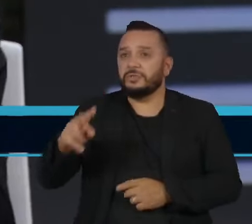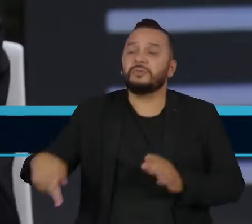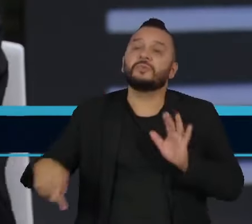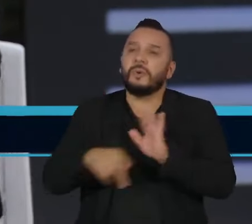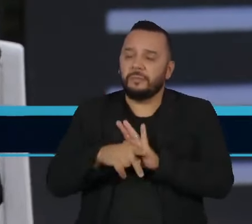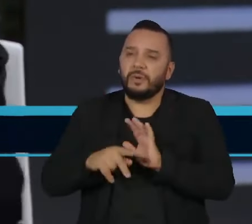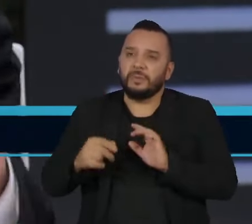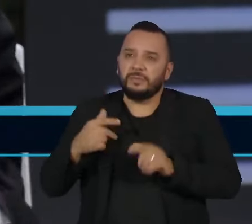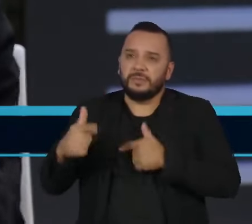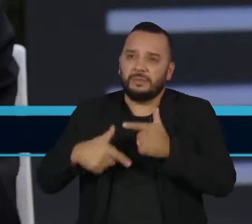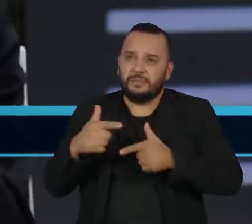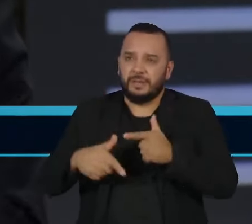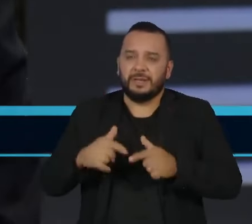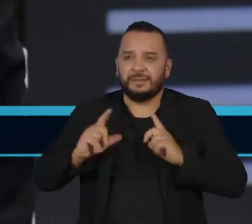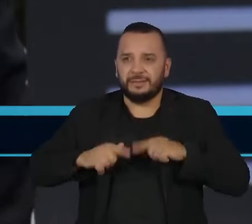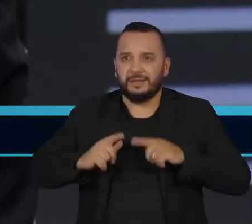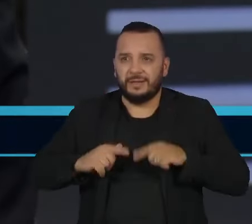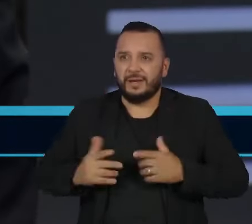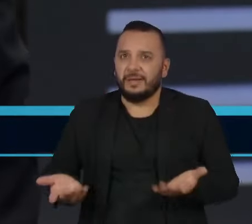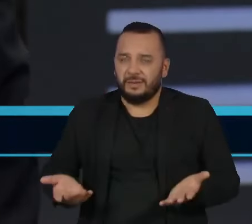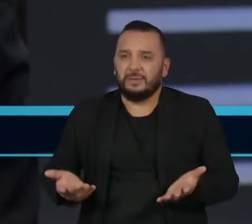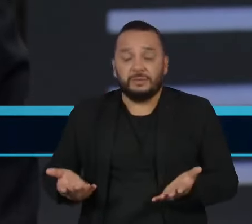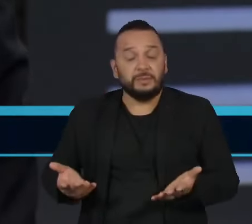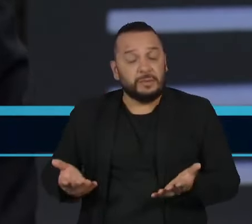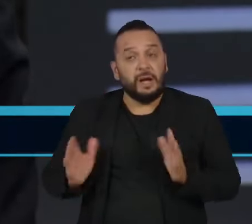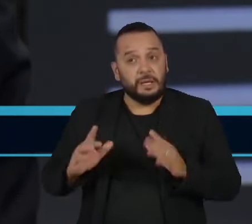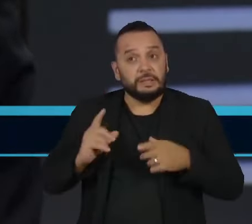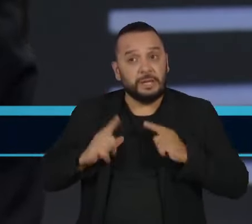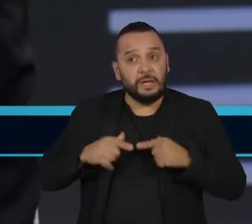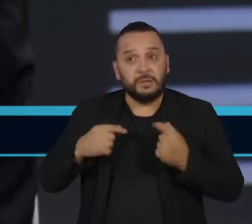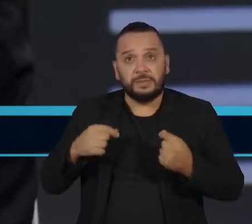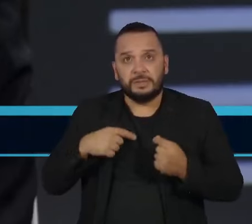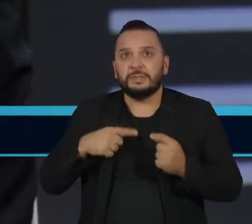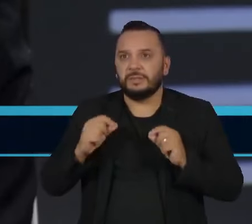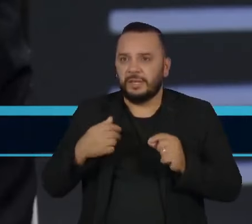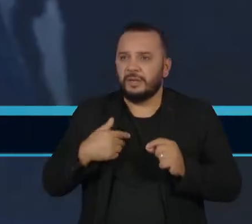político de Israel, que eles formaram um governo de coalizão em função da guerra.